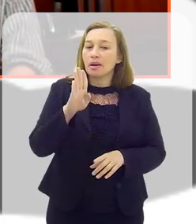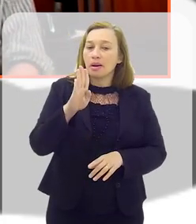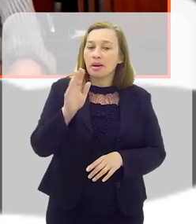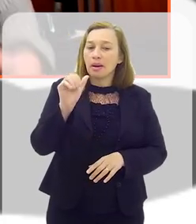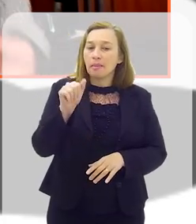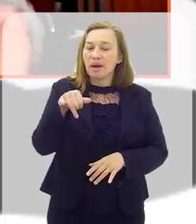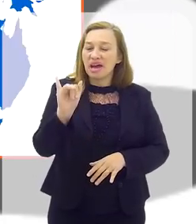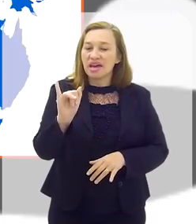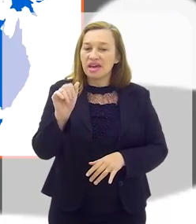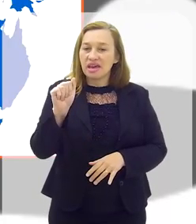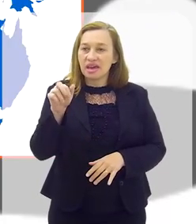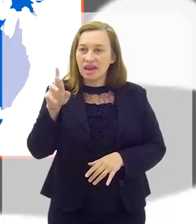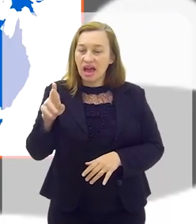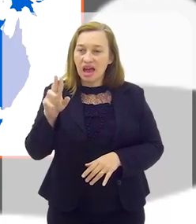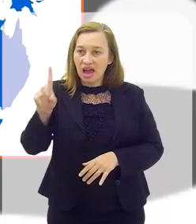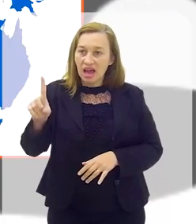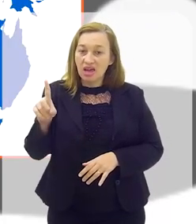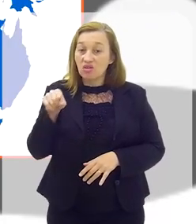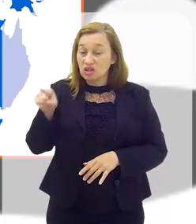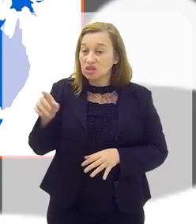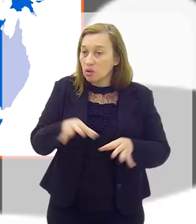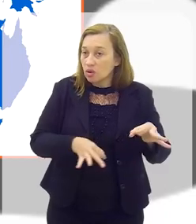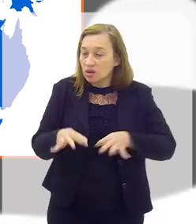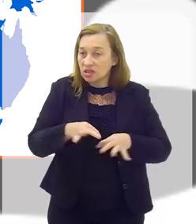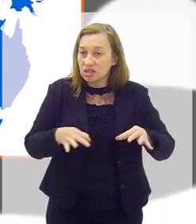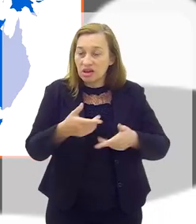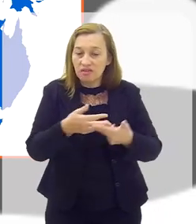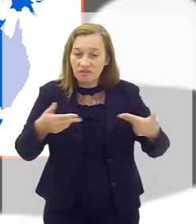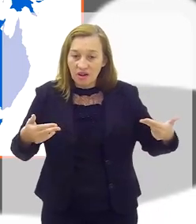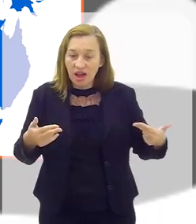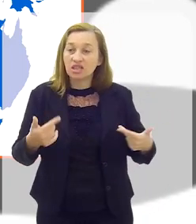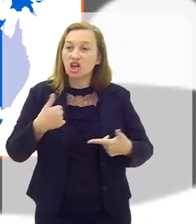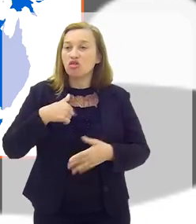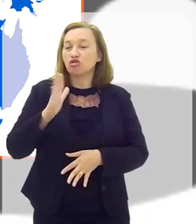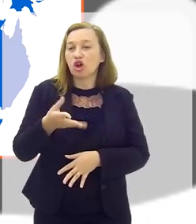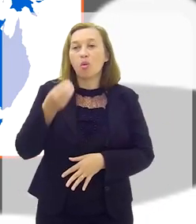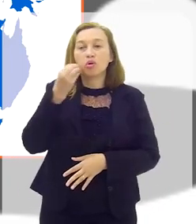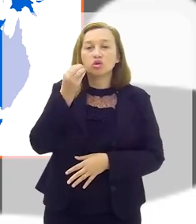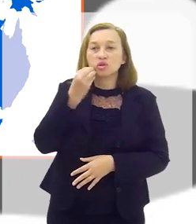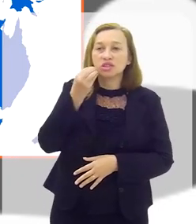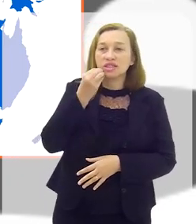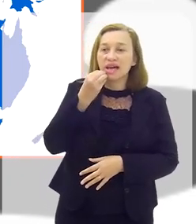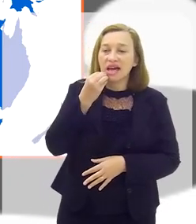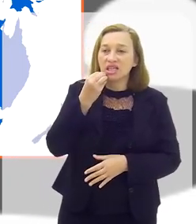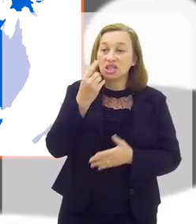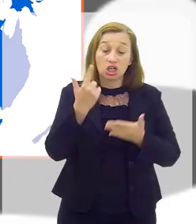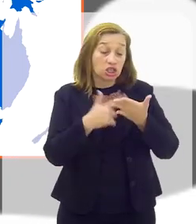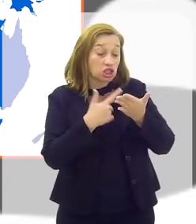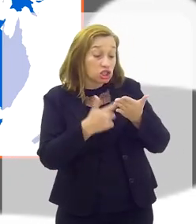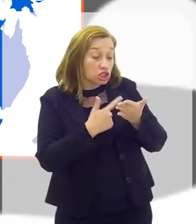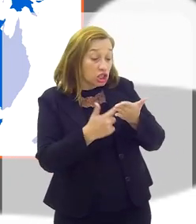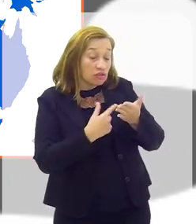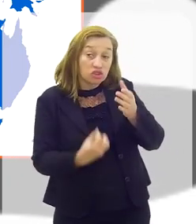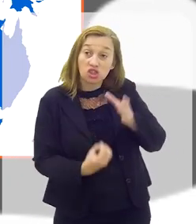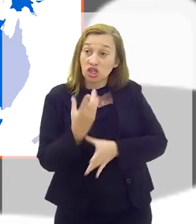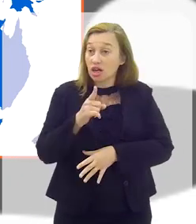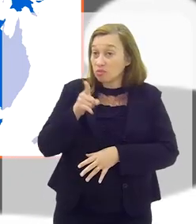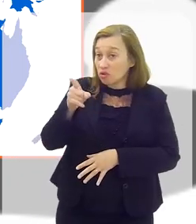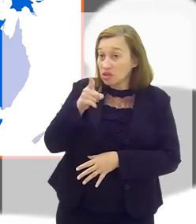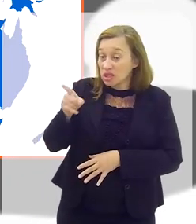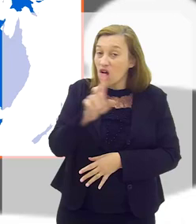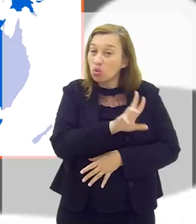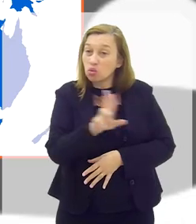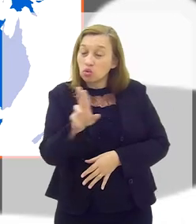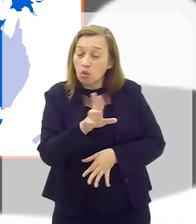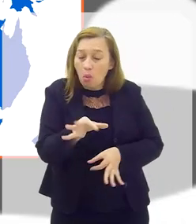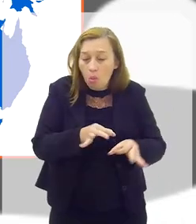você organizar tantos livros. Eu já tive a oportunidade de ler antologias organizadas por você. Isso, o